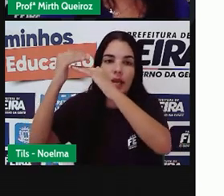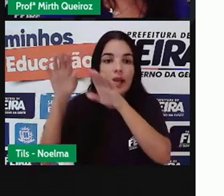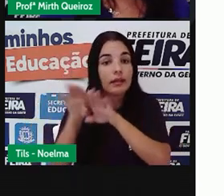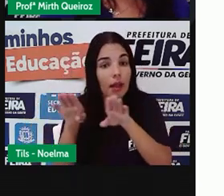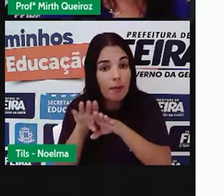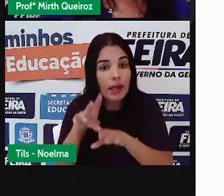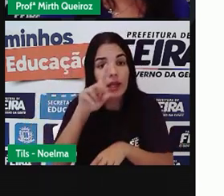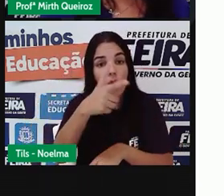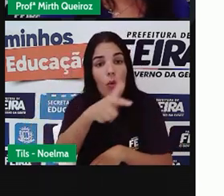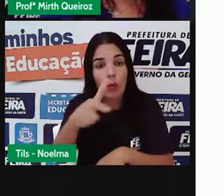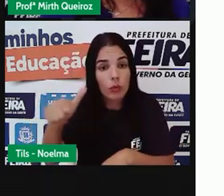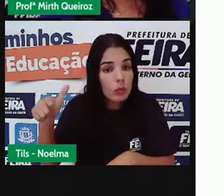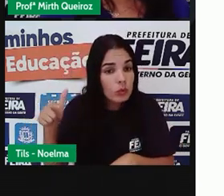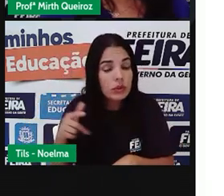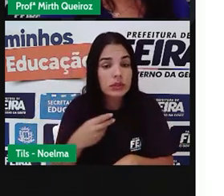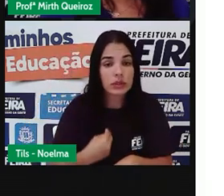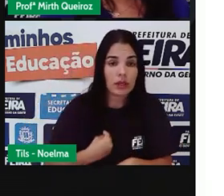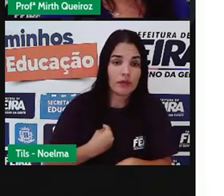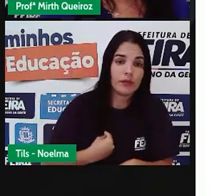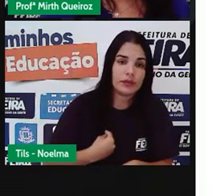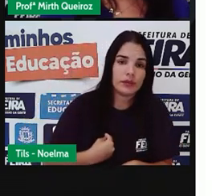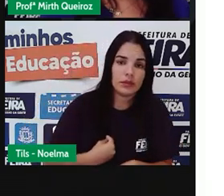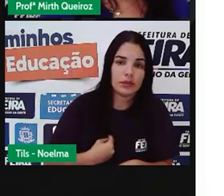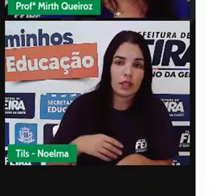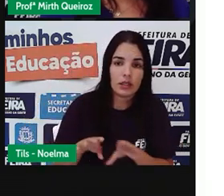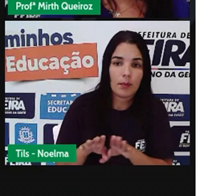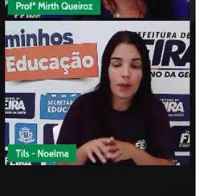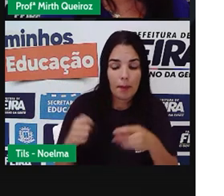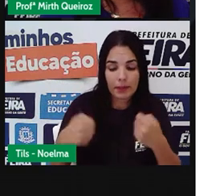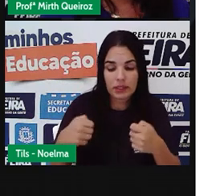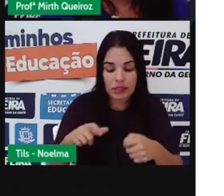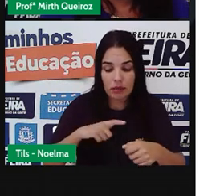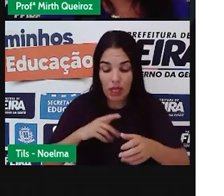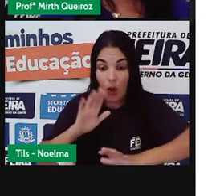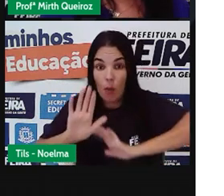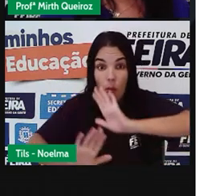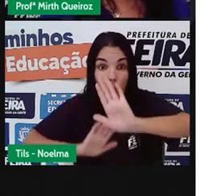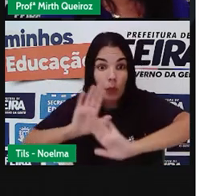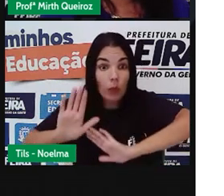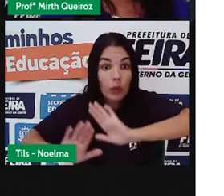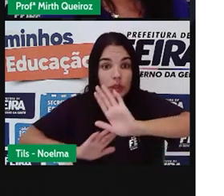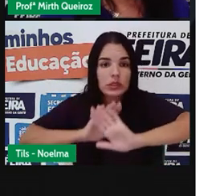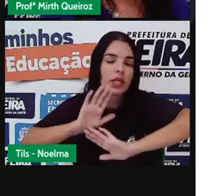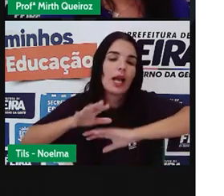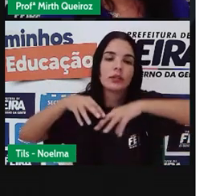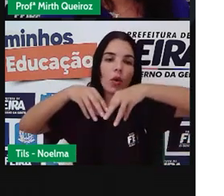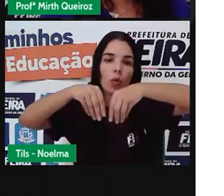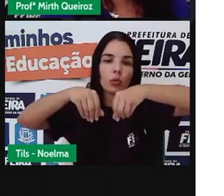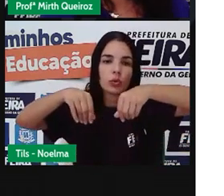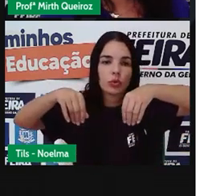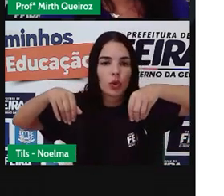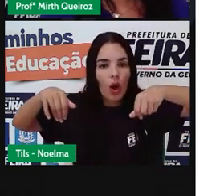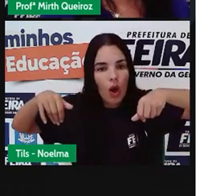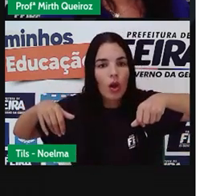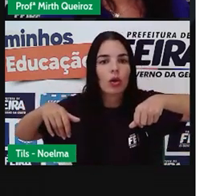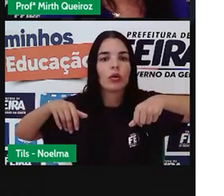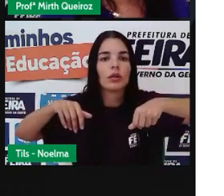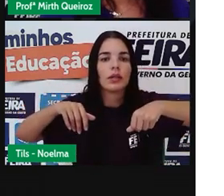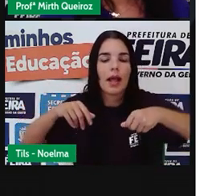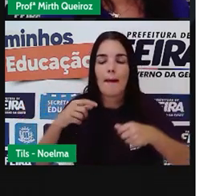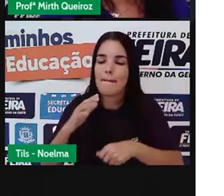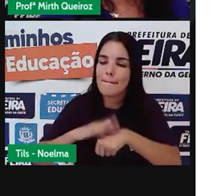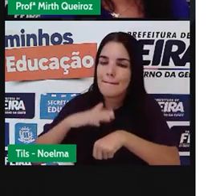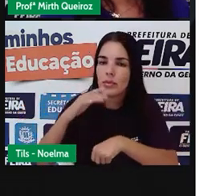dele. Por isso, ações de cuidado com o solo são muito, muito e são tão